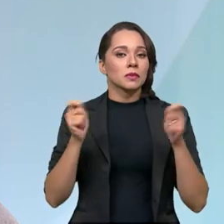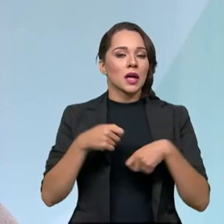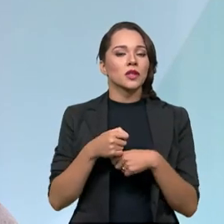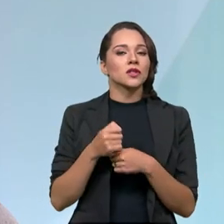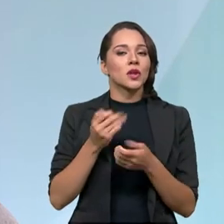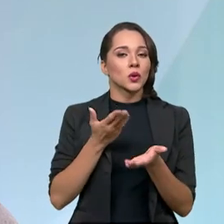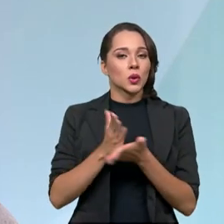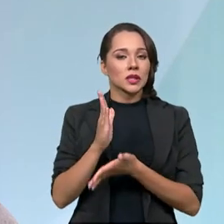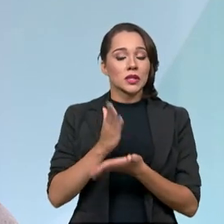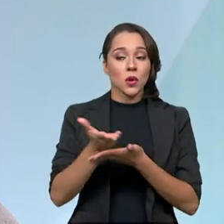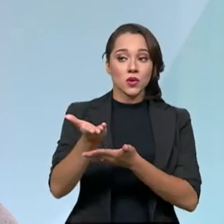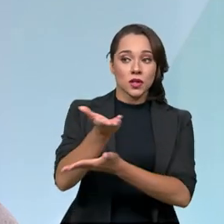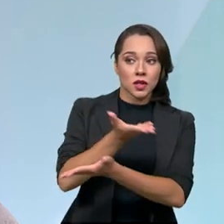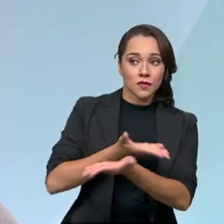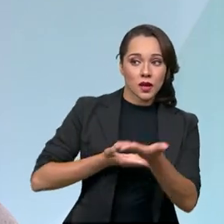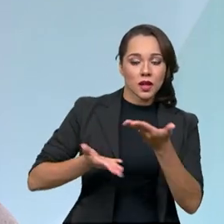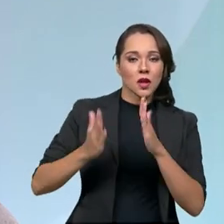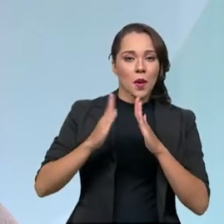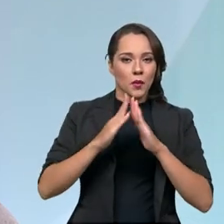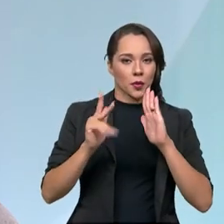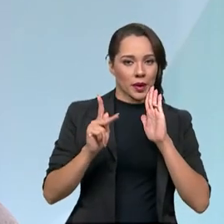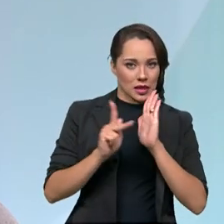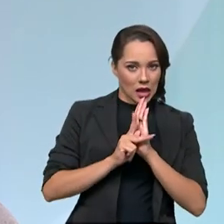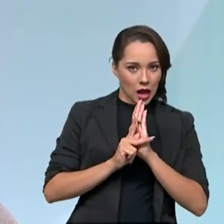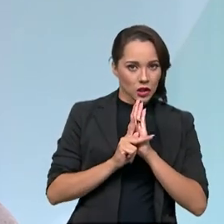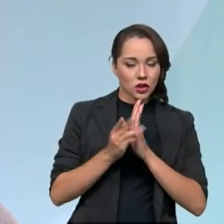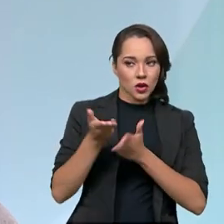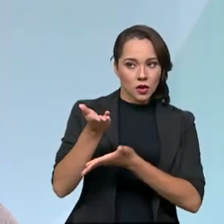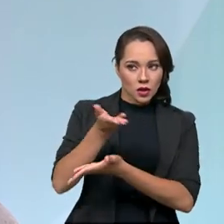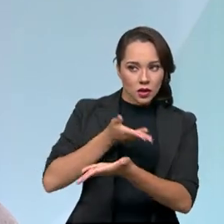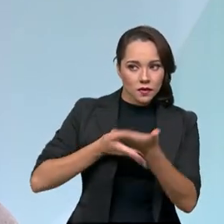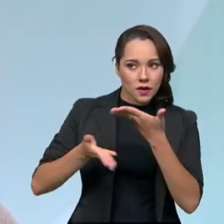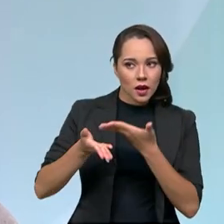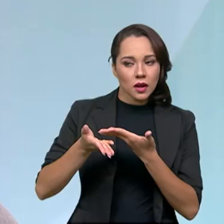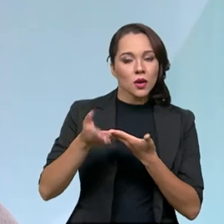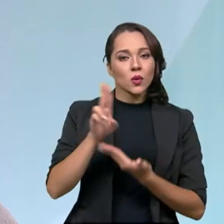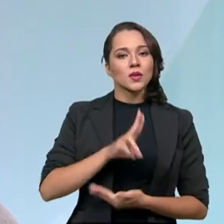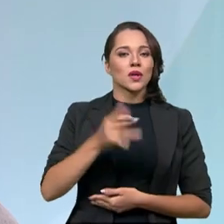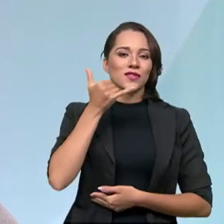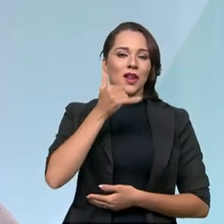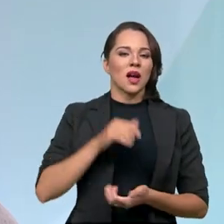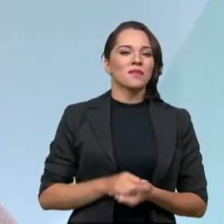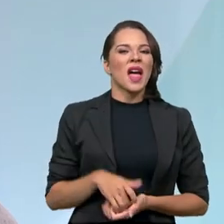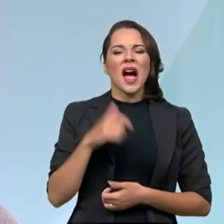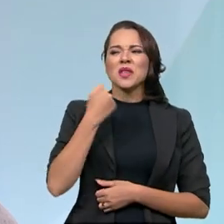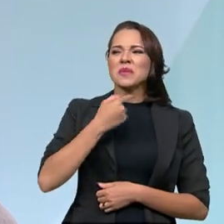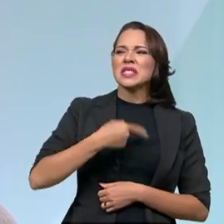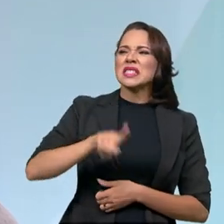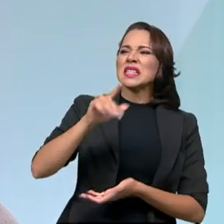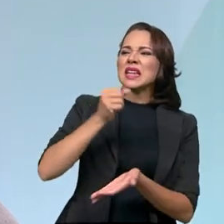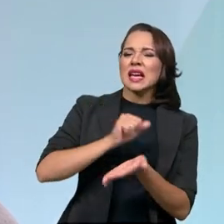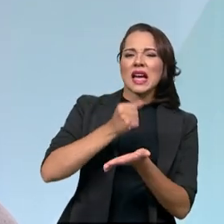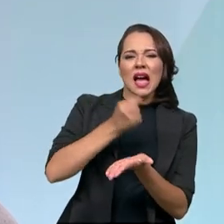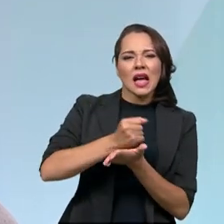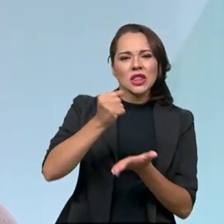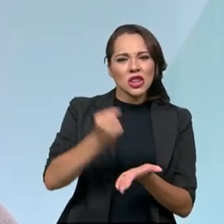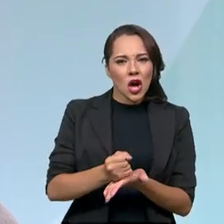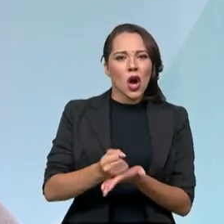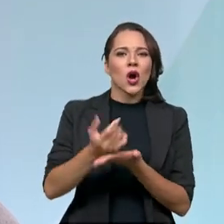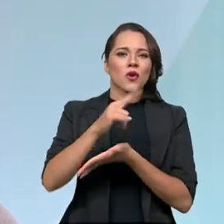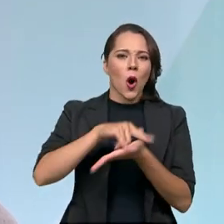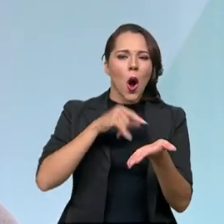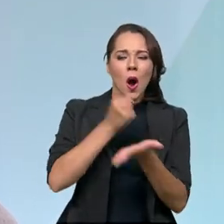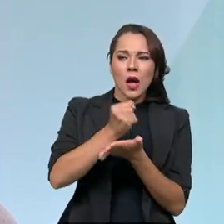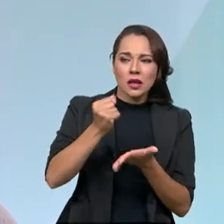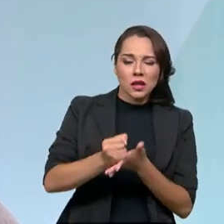autorização de transferência de propriedade de veículo por meio do celular. Isso dispensa aquela ida ao cartório, né? De comprador e